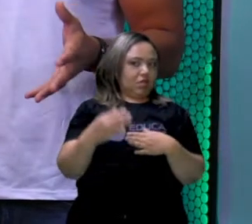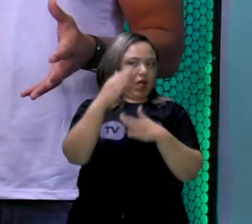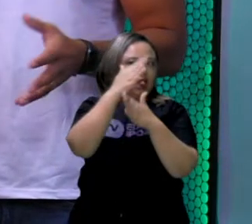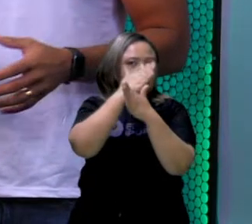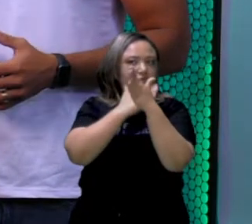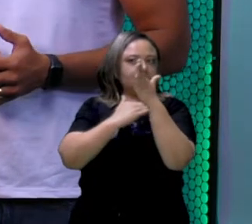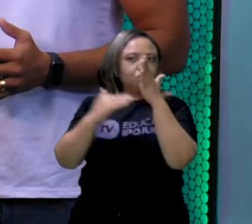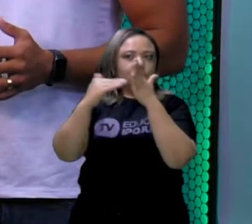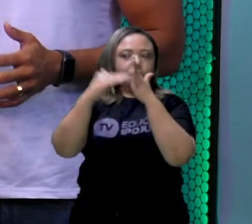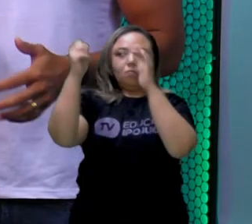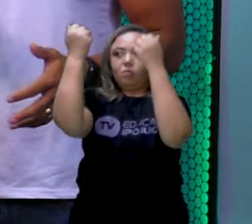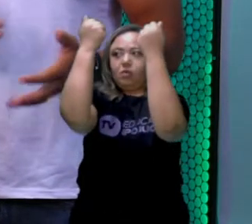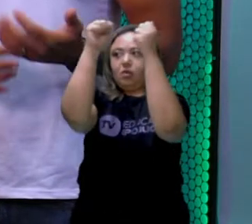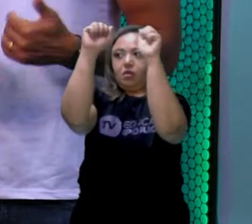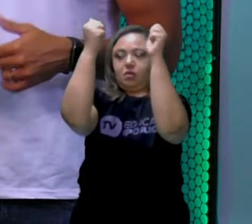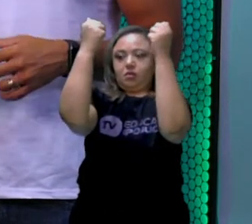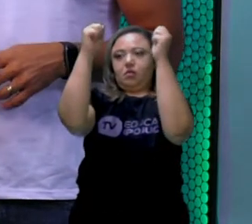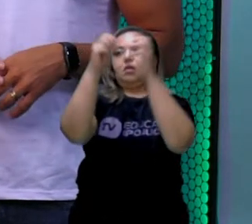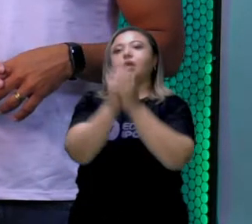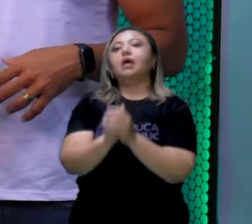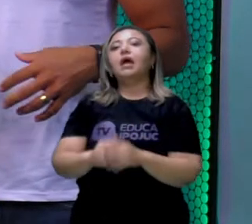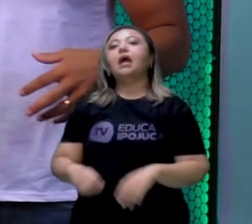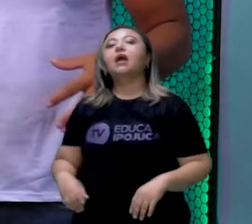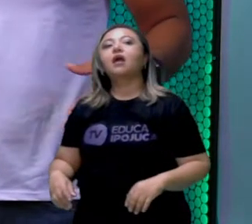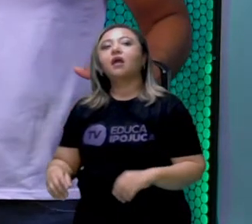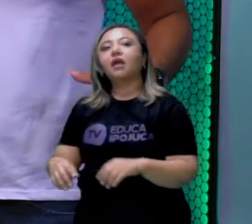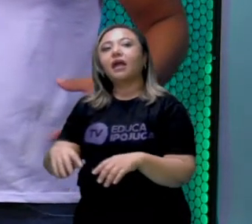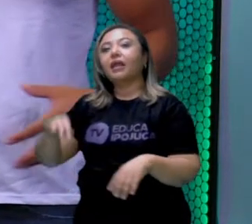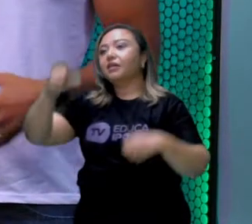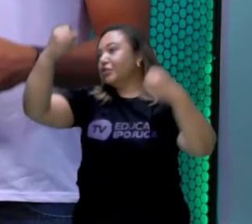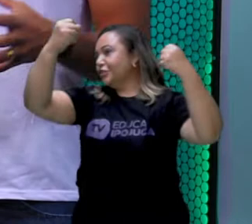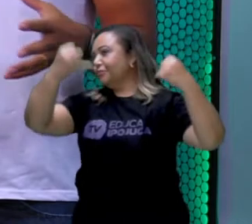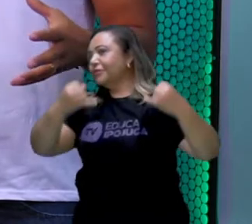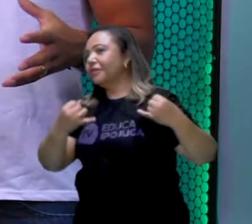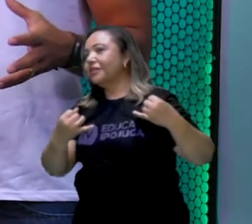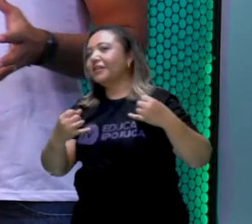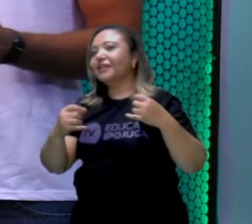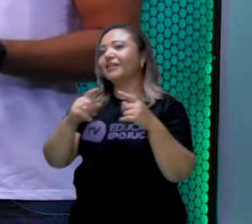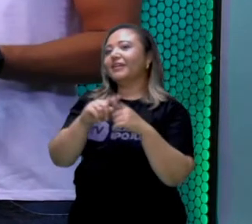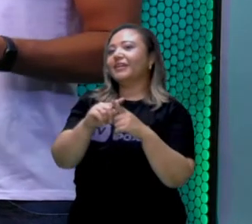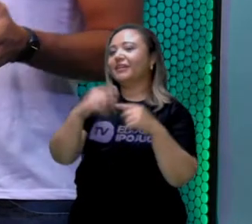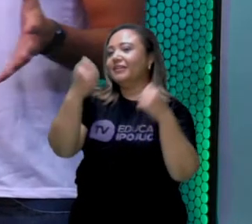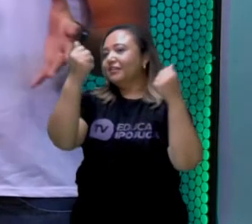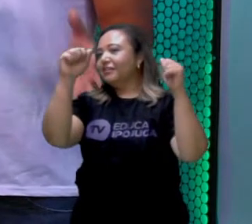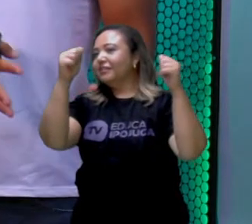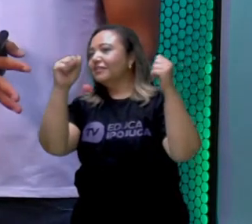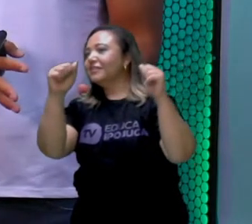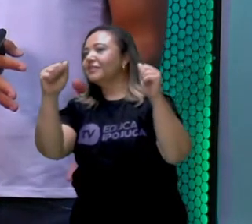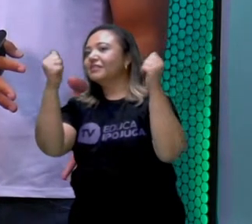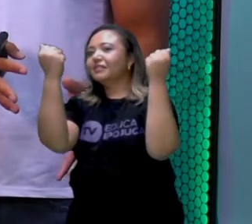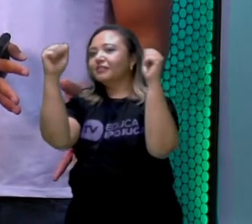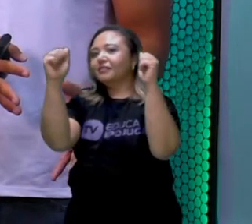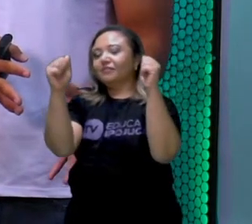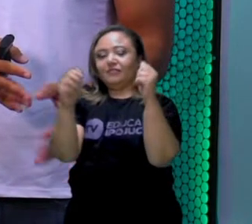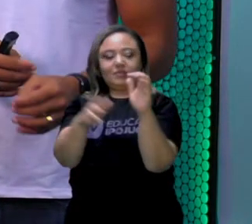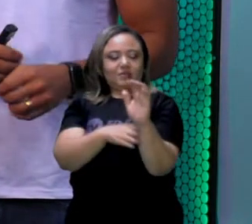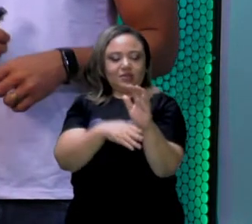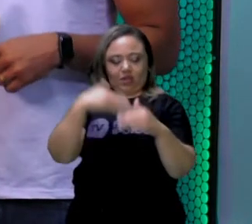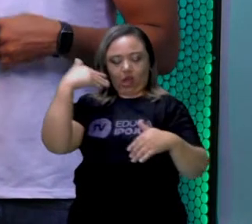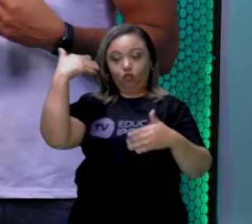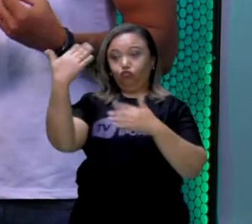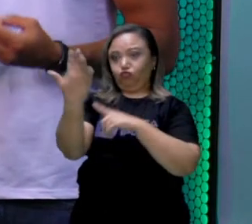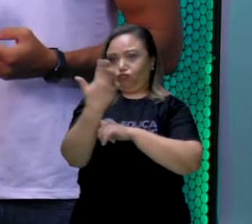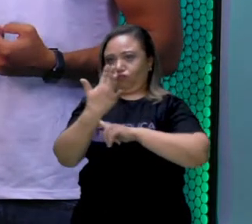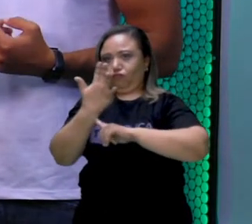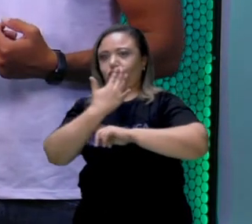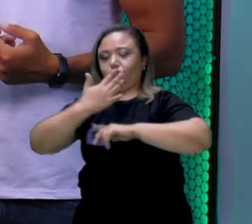mais densa. Ela vai nos trazer a ginástica como várias propostas. Primeiro, como a de condicionamento físico,